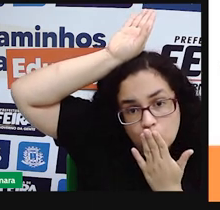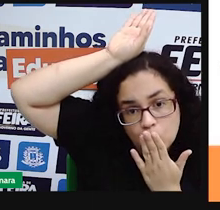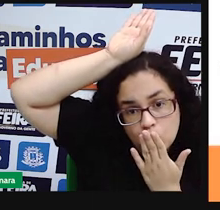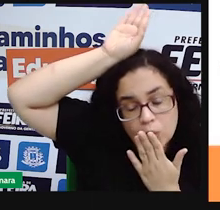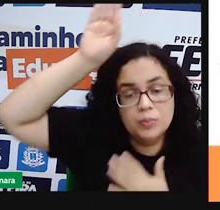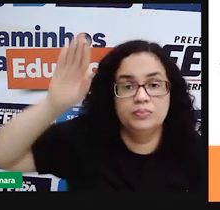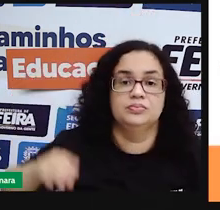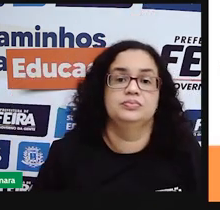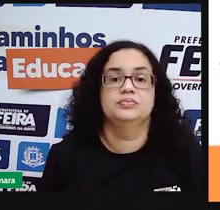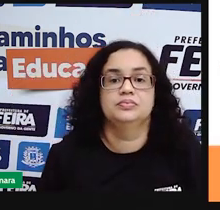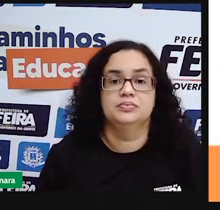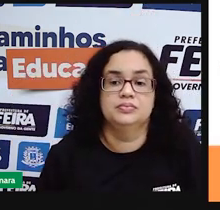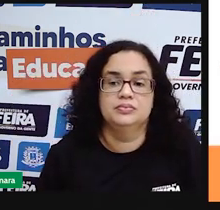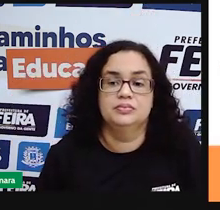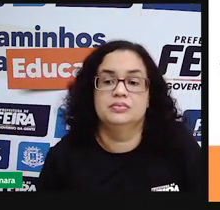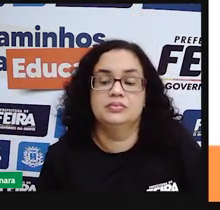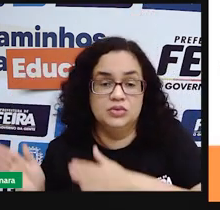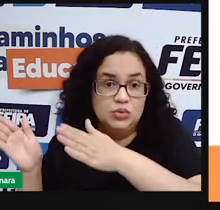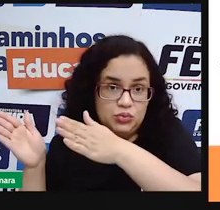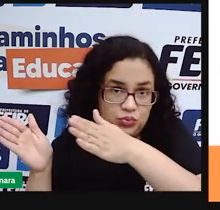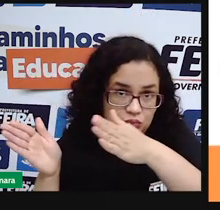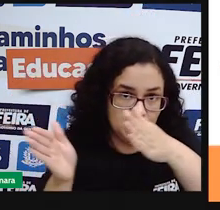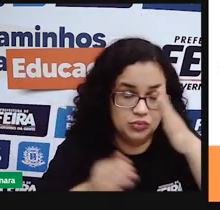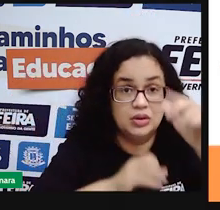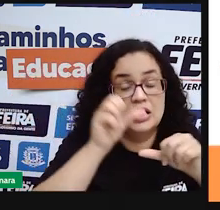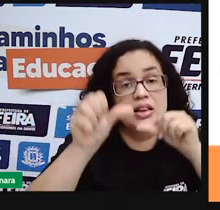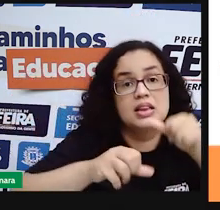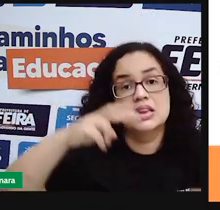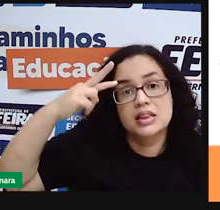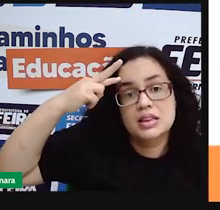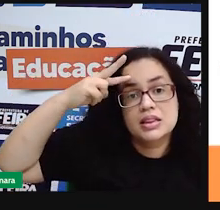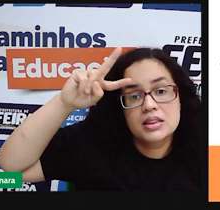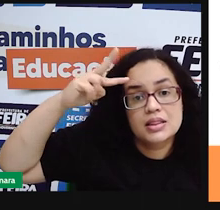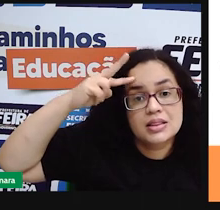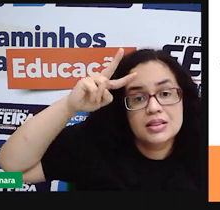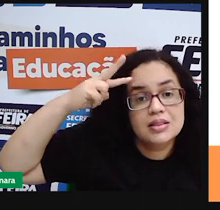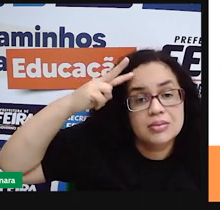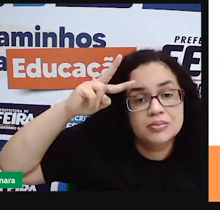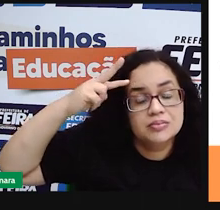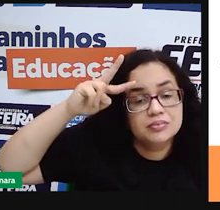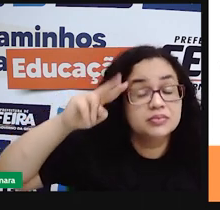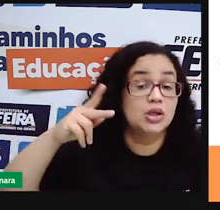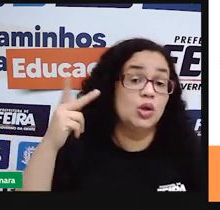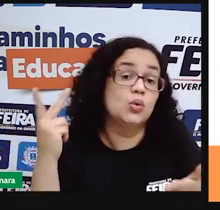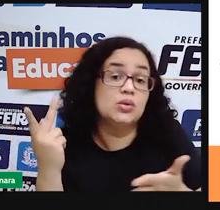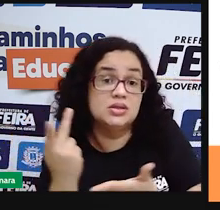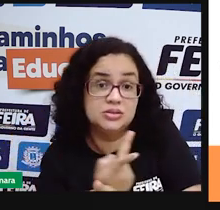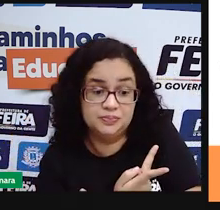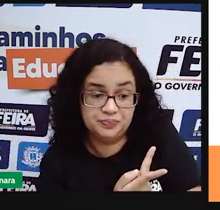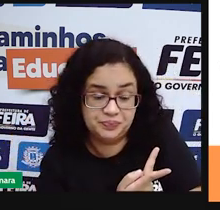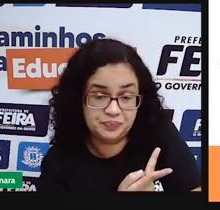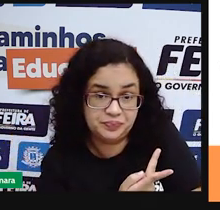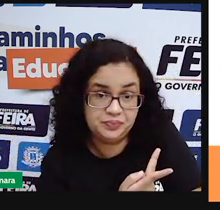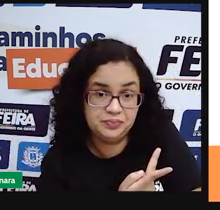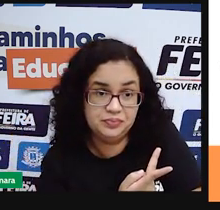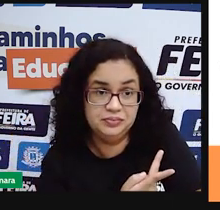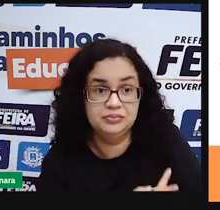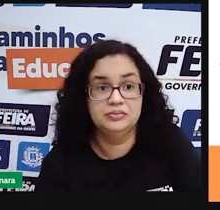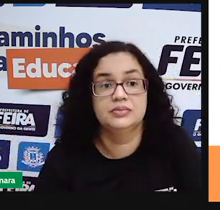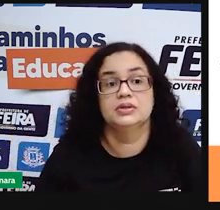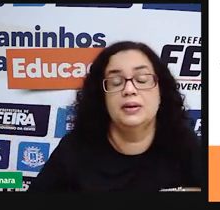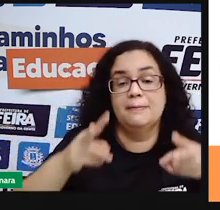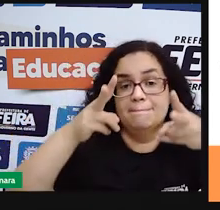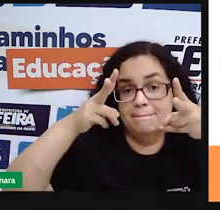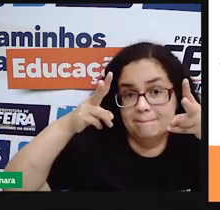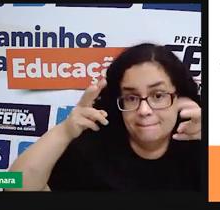do tempo. E aí a gente lembra que essa diminuição aconteceu justamente pela falta de respeito, né? e